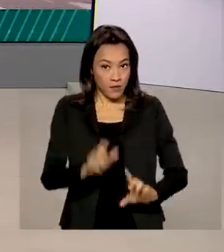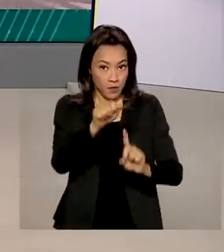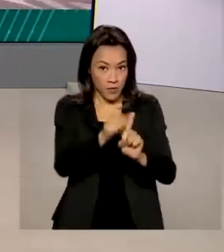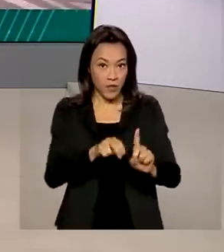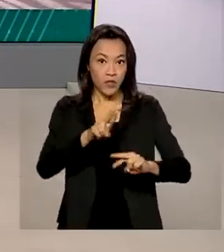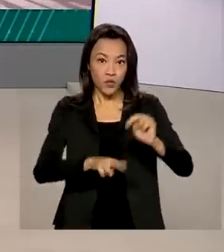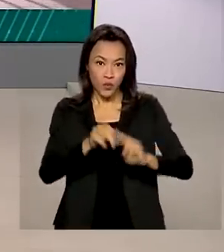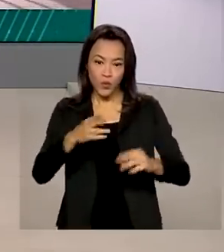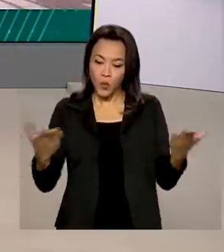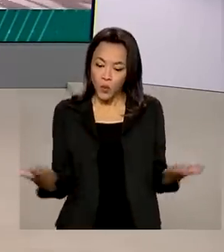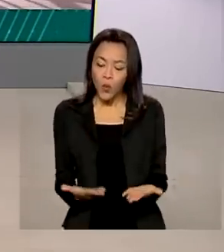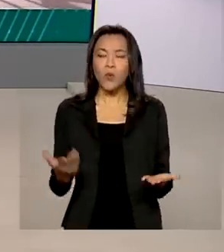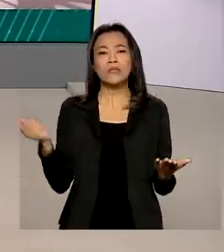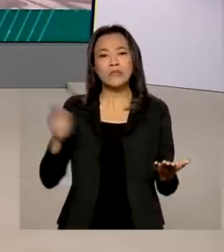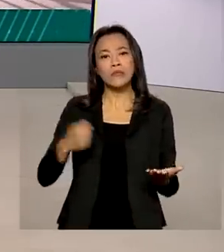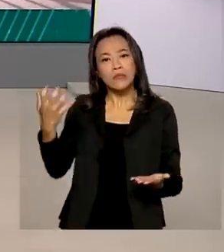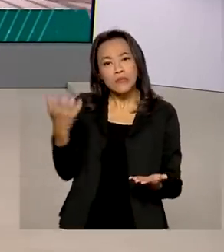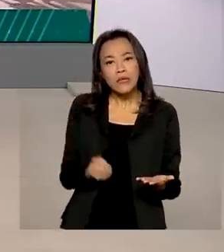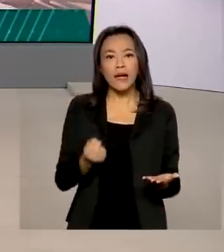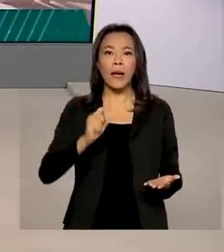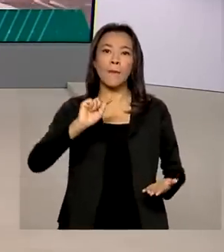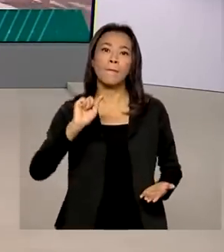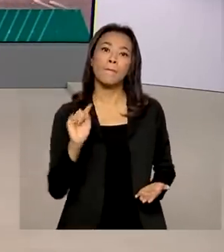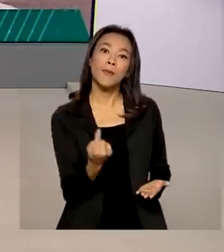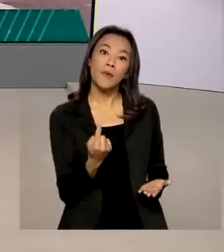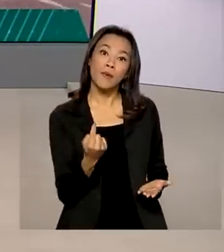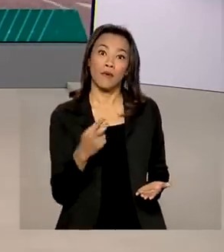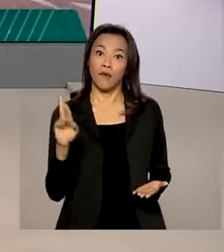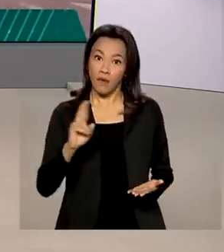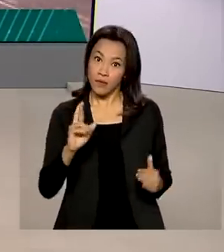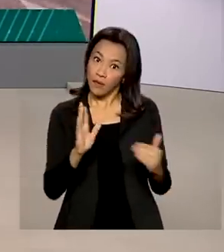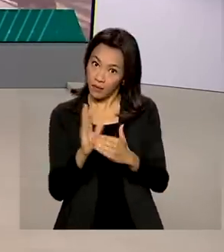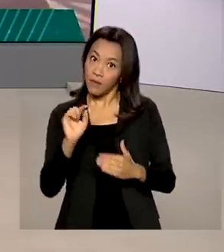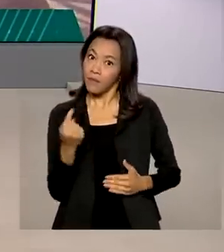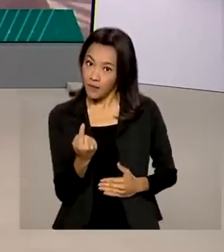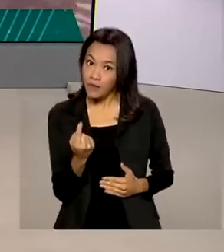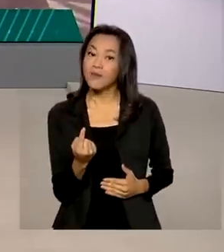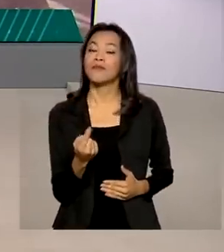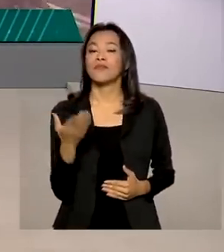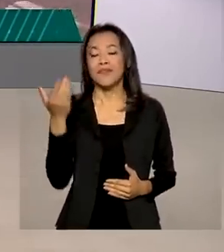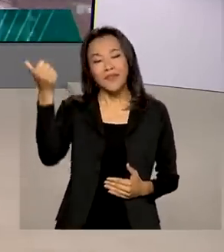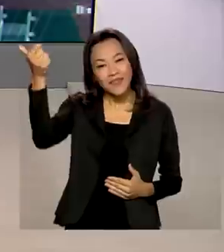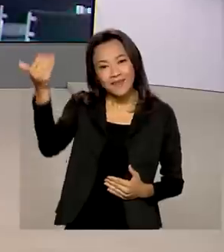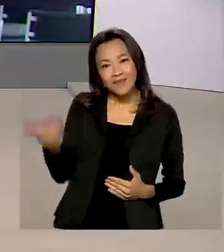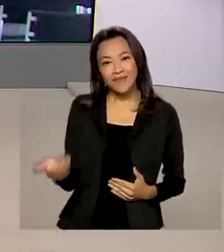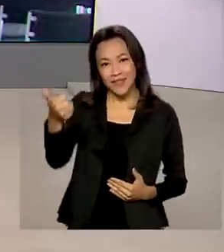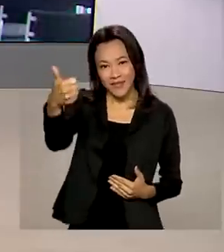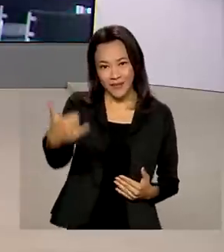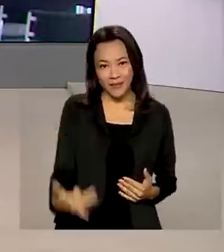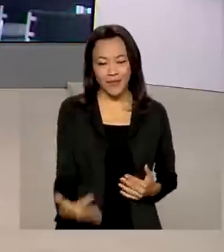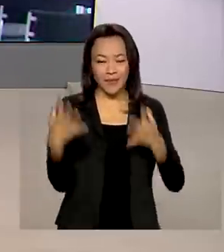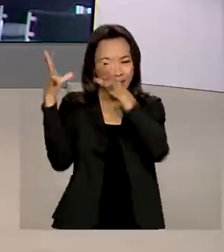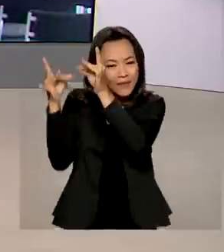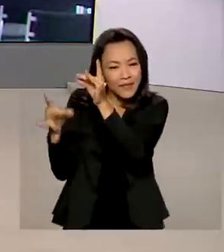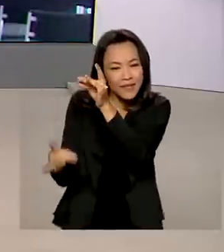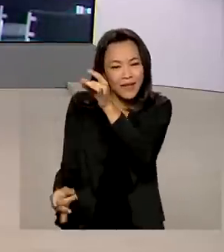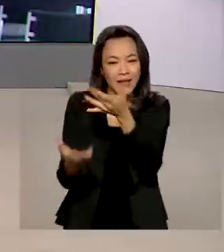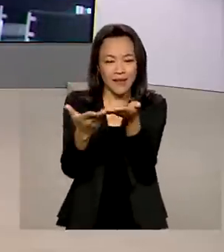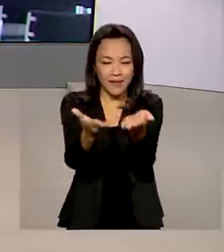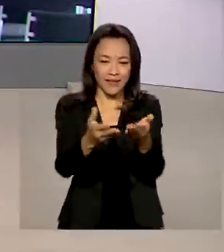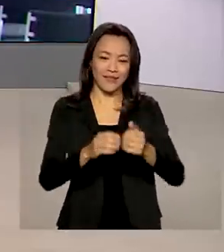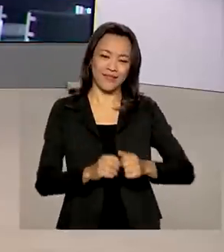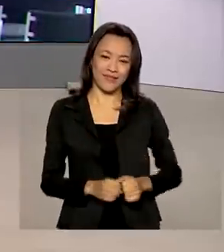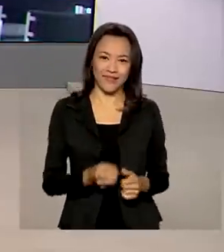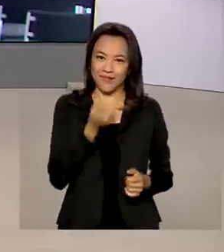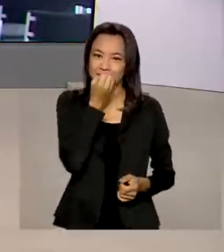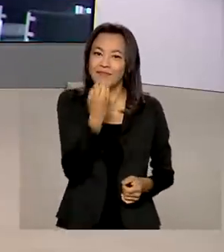sacar a partir de hoje até mil reais do FGTS Extraordinário. Glauco de Queiroz traz os detalhes ao vivo pra gente.